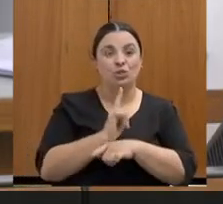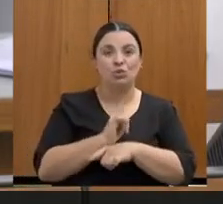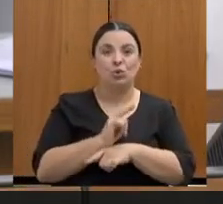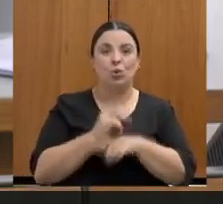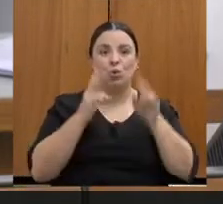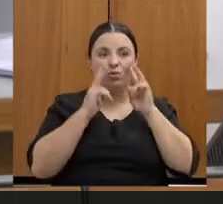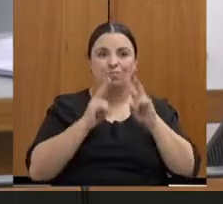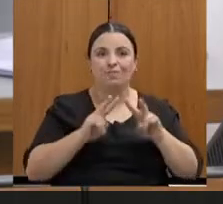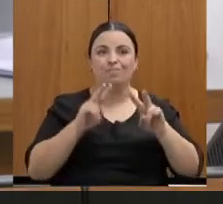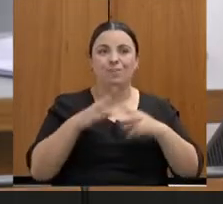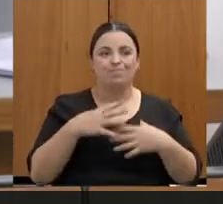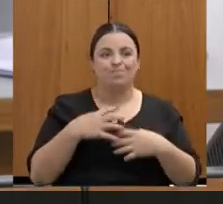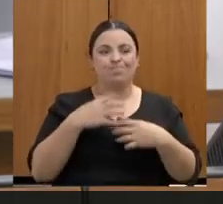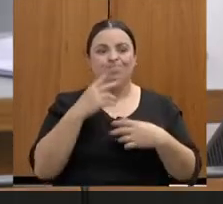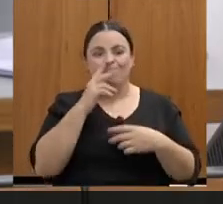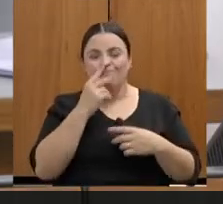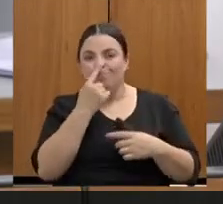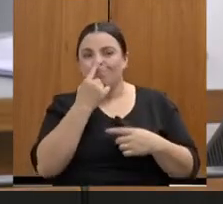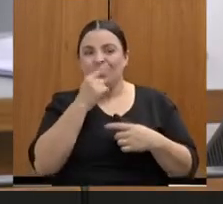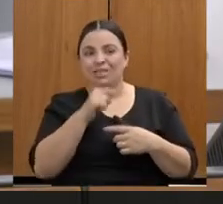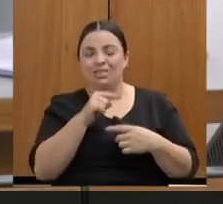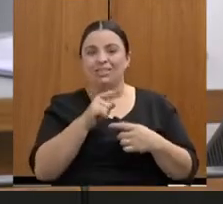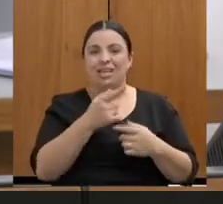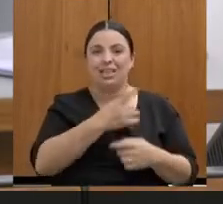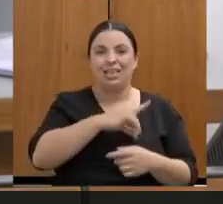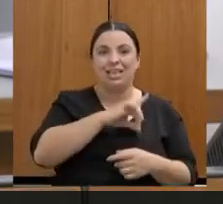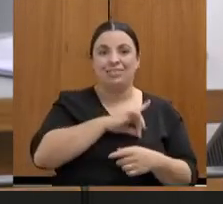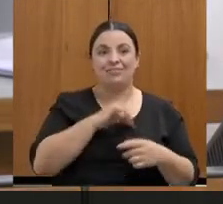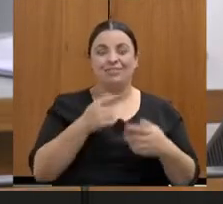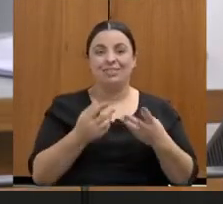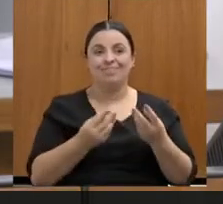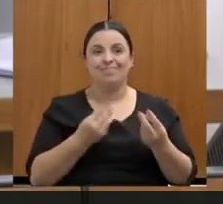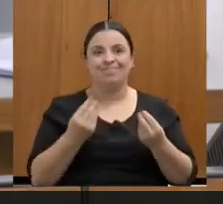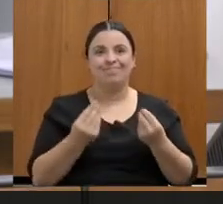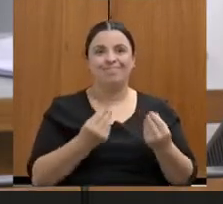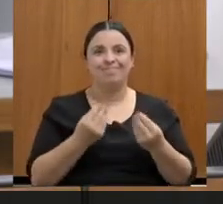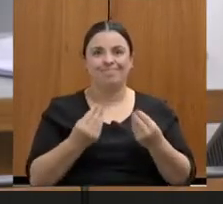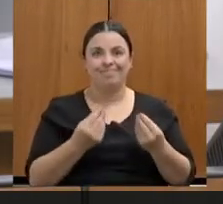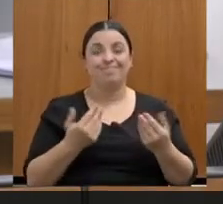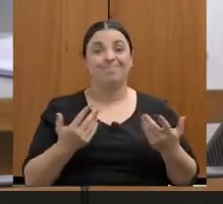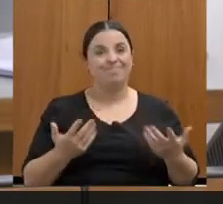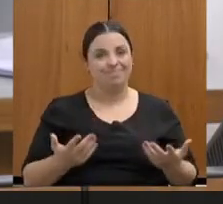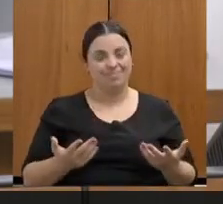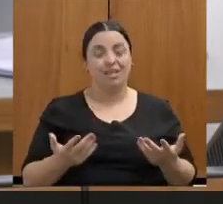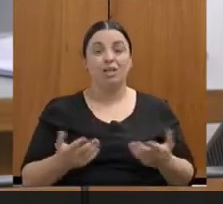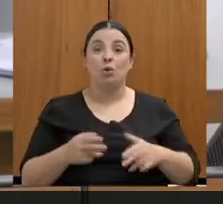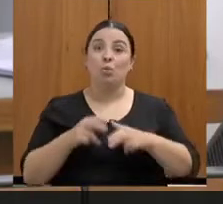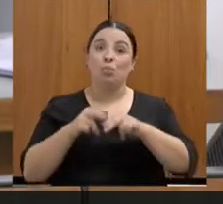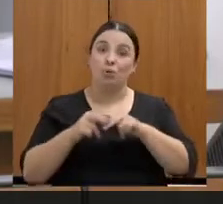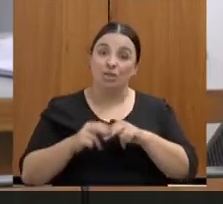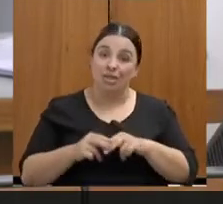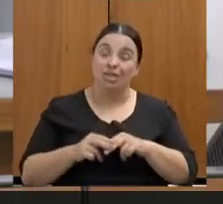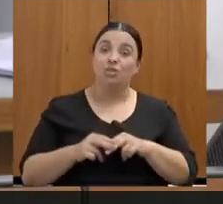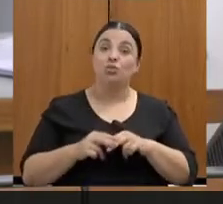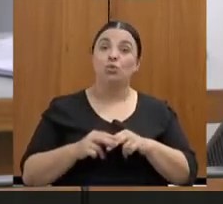acaba acontecendo de não ficar de uma forma perene. E é por isso que nós não temos todas as nossas unidades